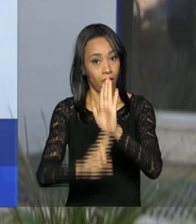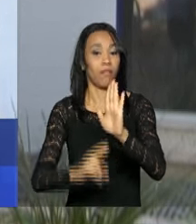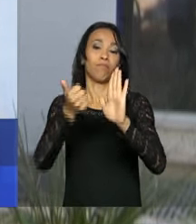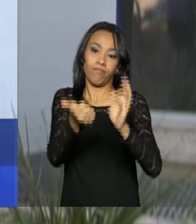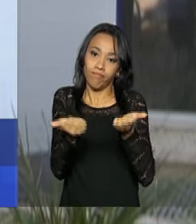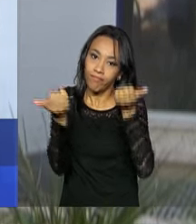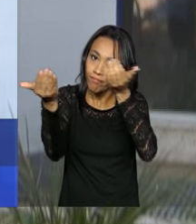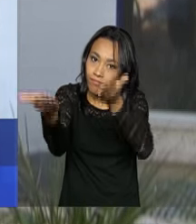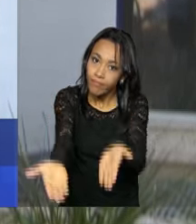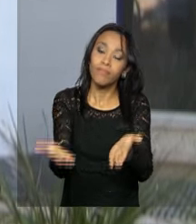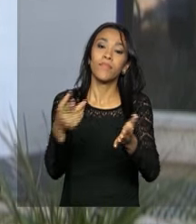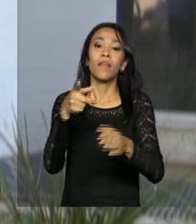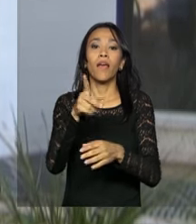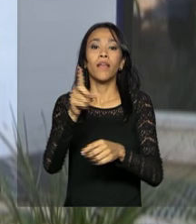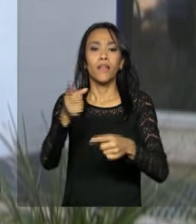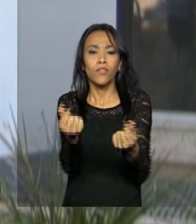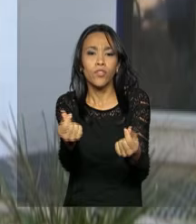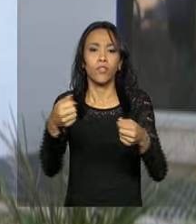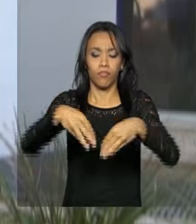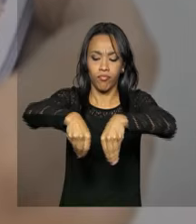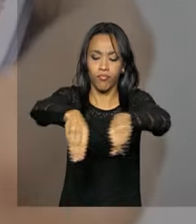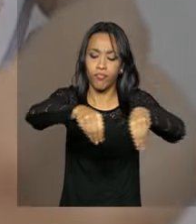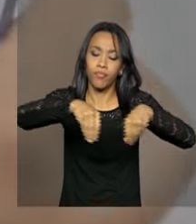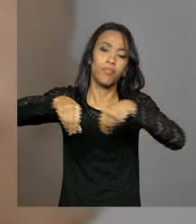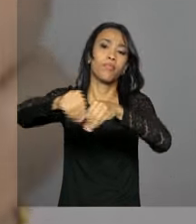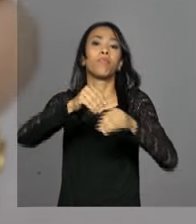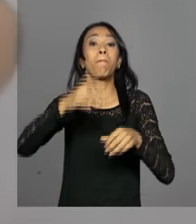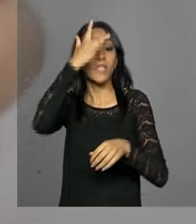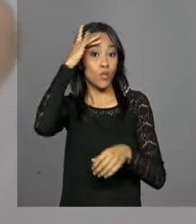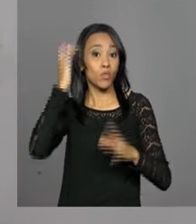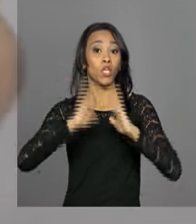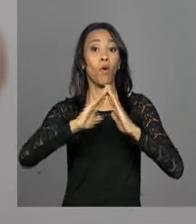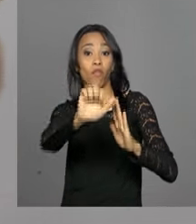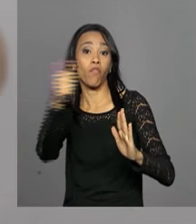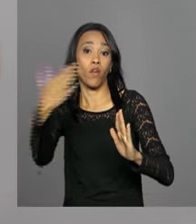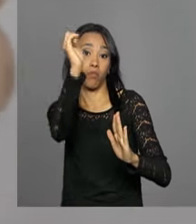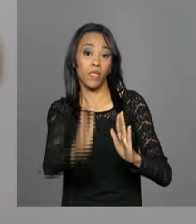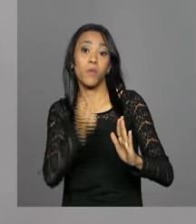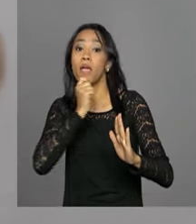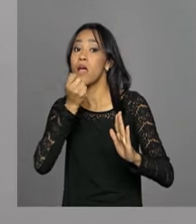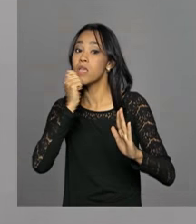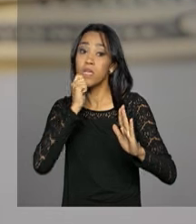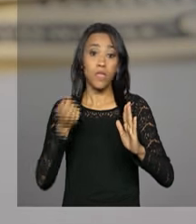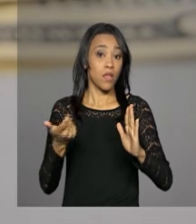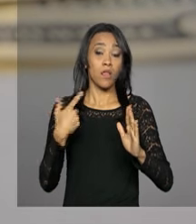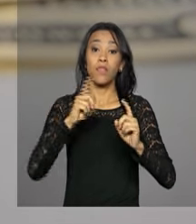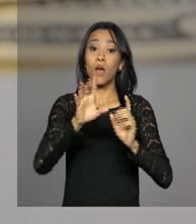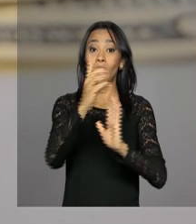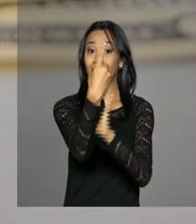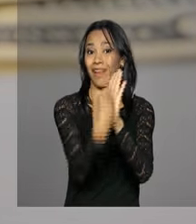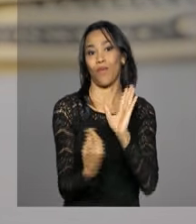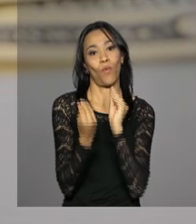é para regularizar recursos e bens enviados ou mantidos no exterior que não tenham sido declarados ou que